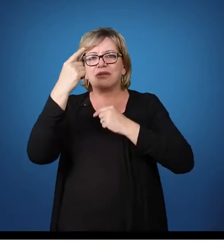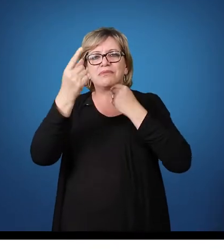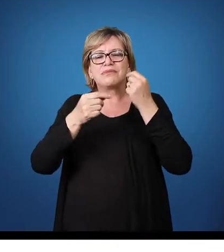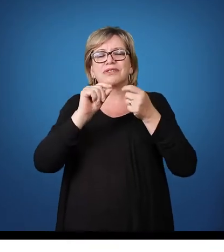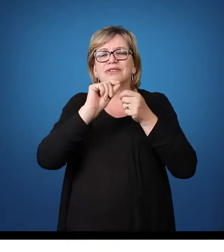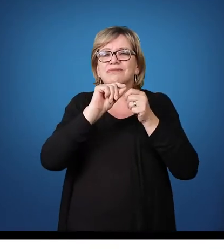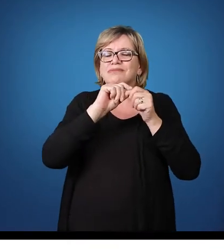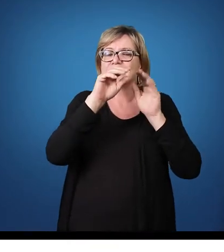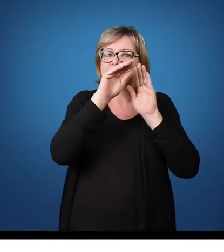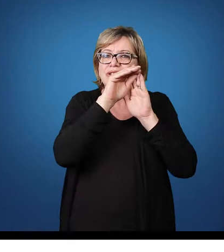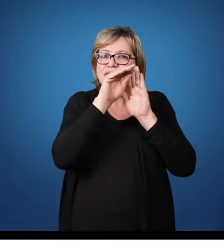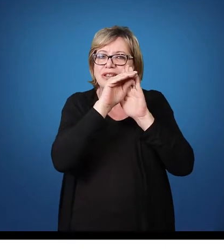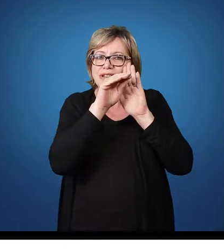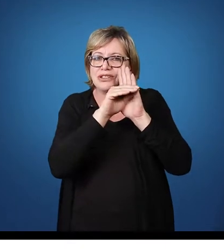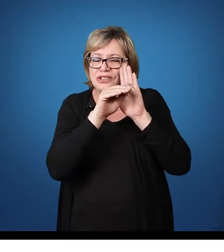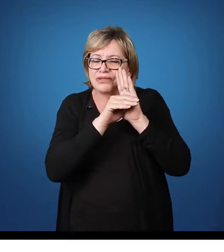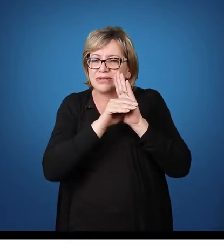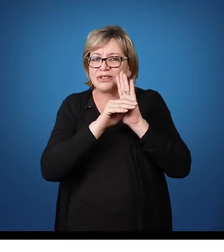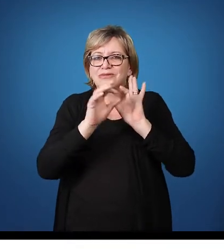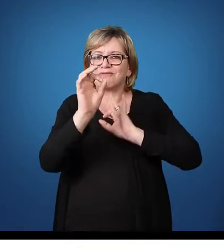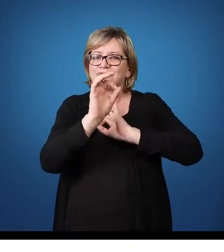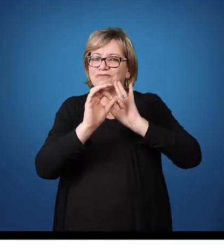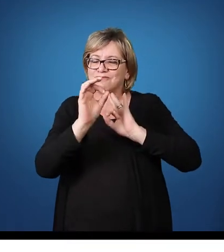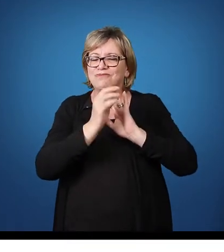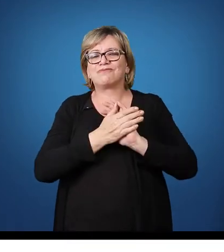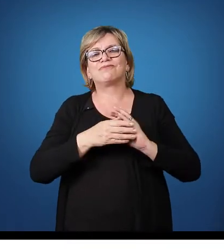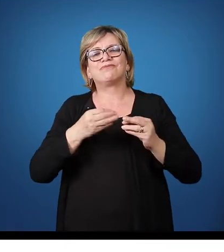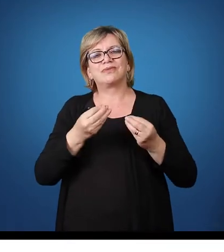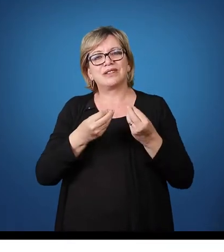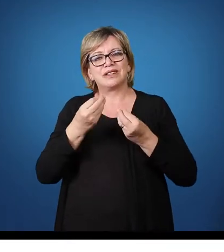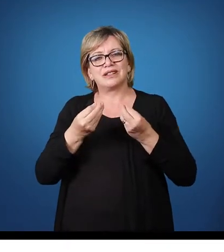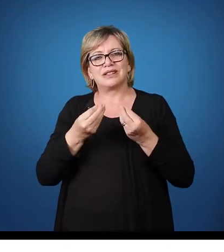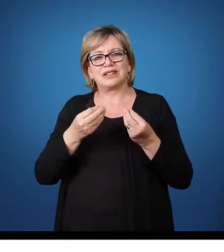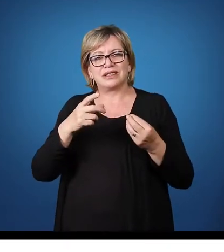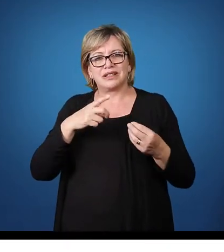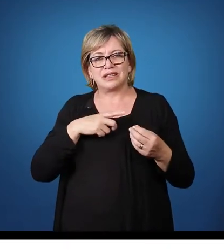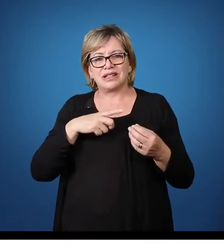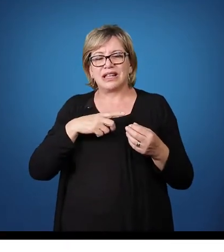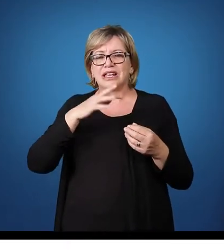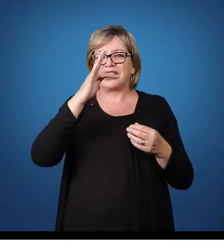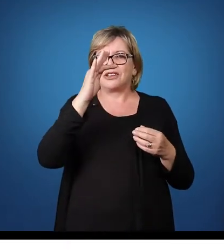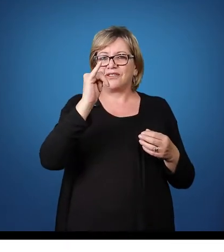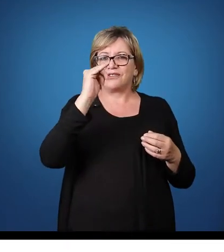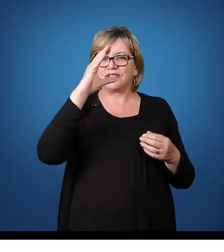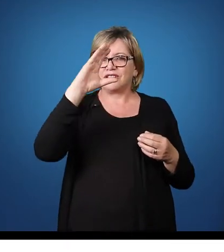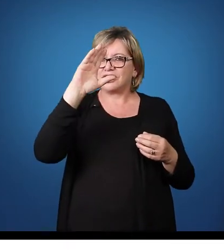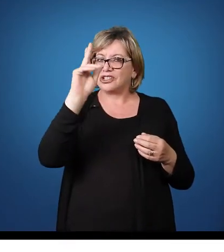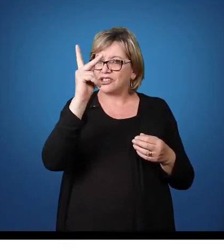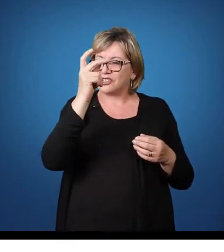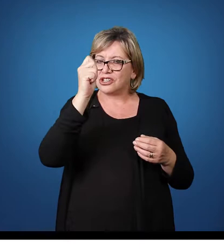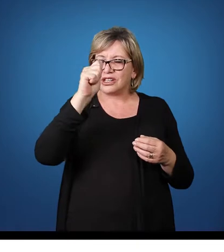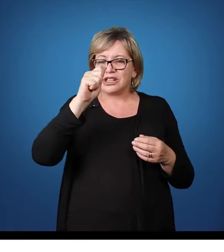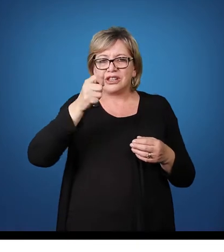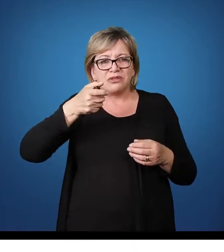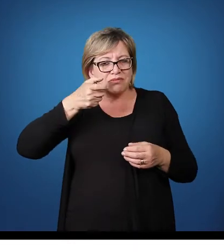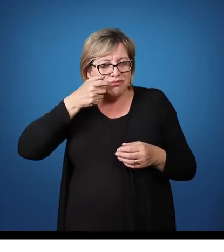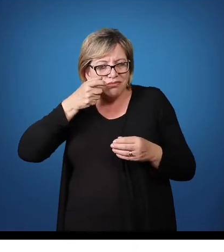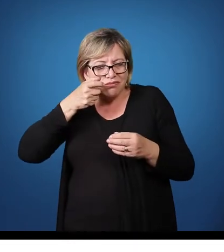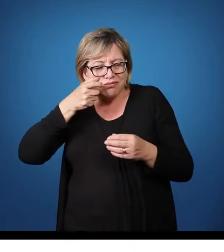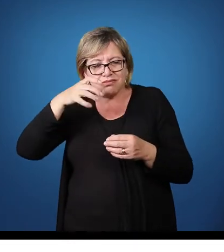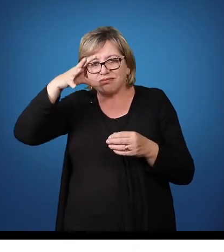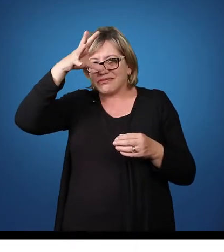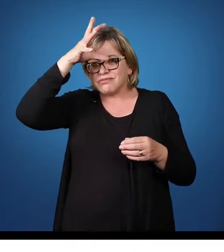o trabalho que a gente vai construir durante o ano. Então, temos as fichas de monitoramento que acompanham